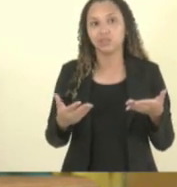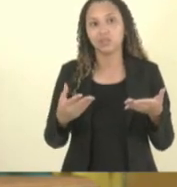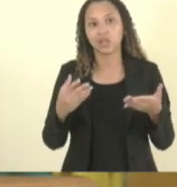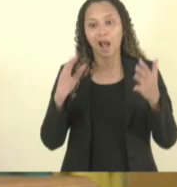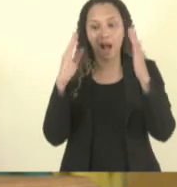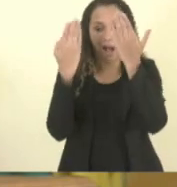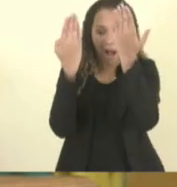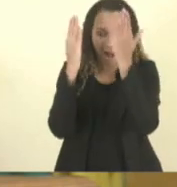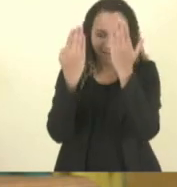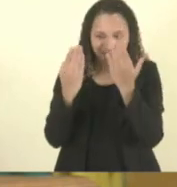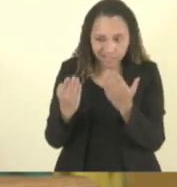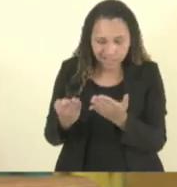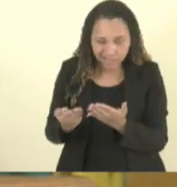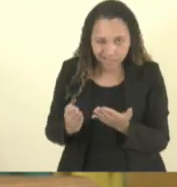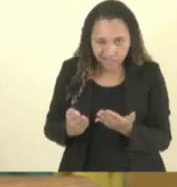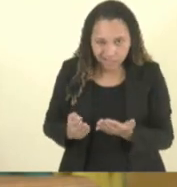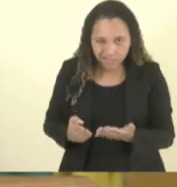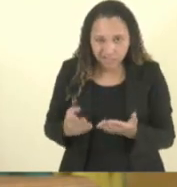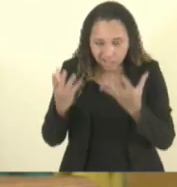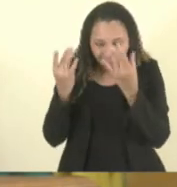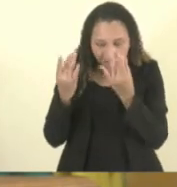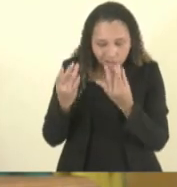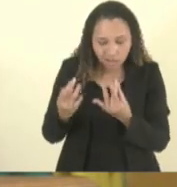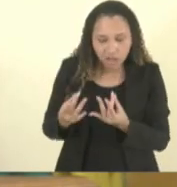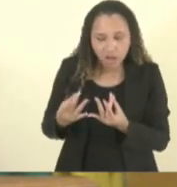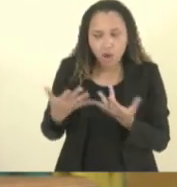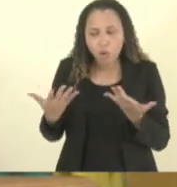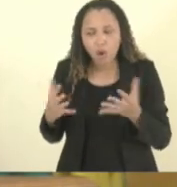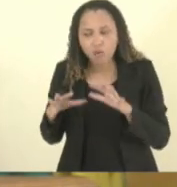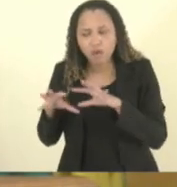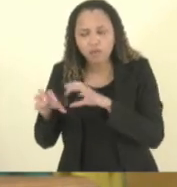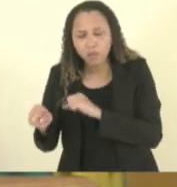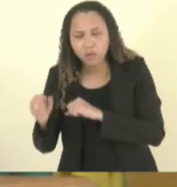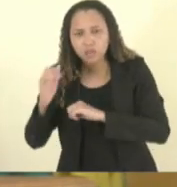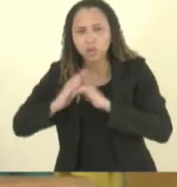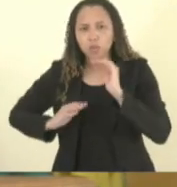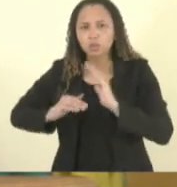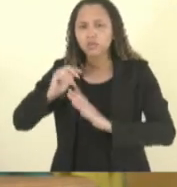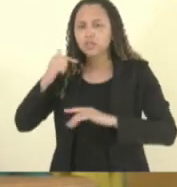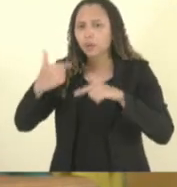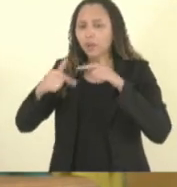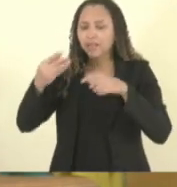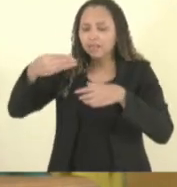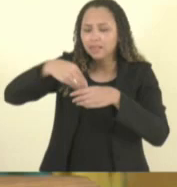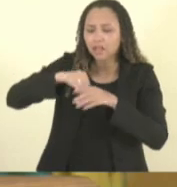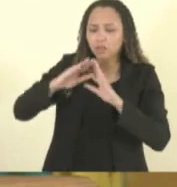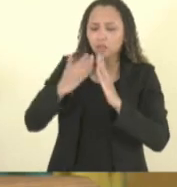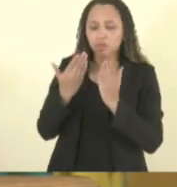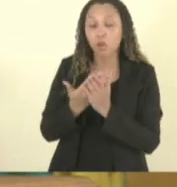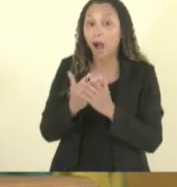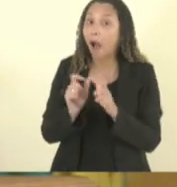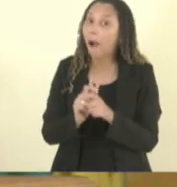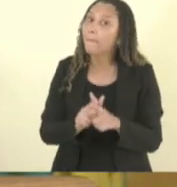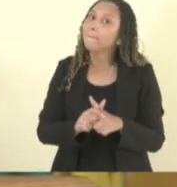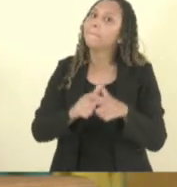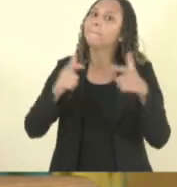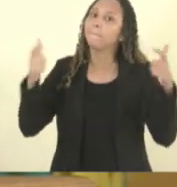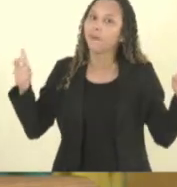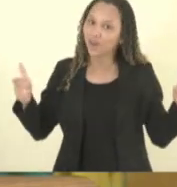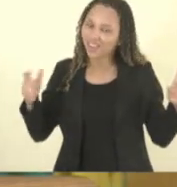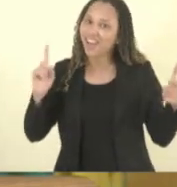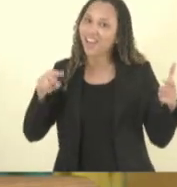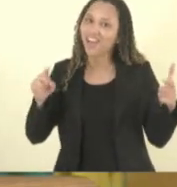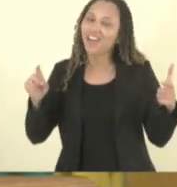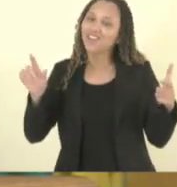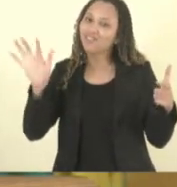análise bem técnica da formação dos profissionais que estão atuando dentro das escolas a grande maioria vem das